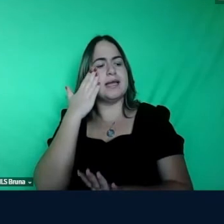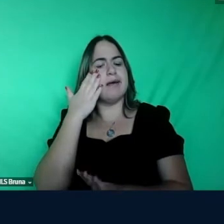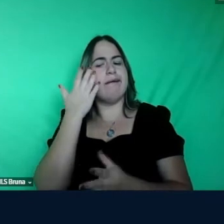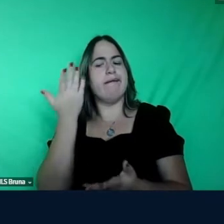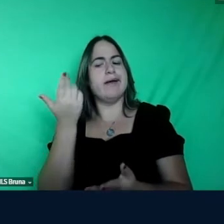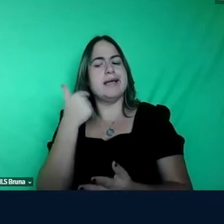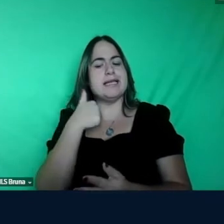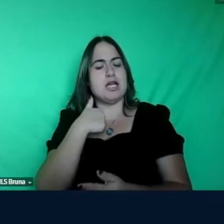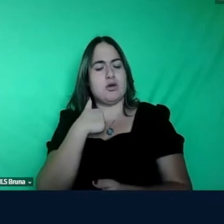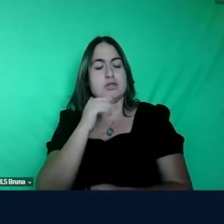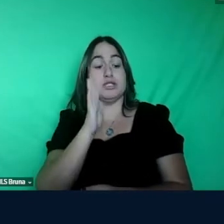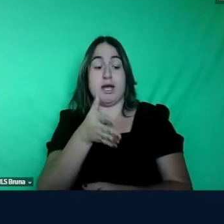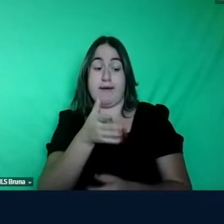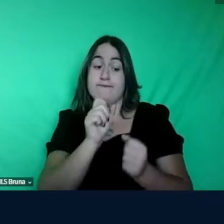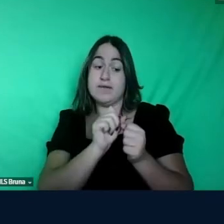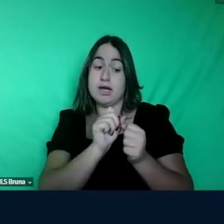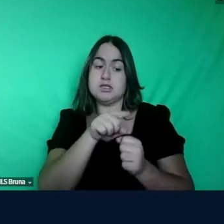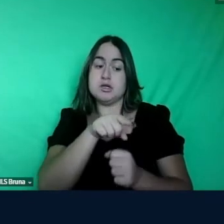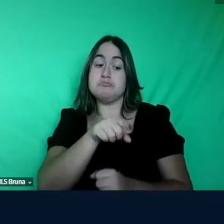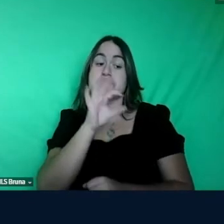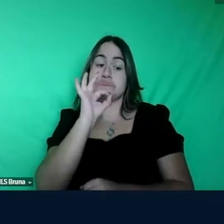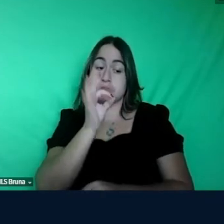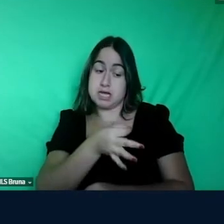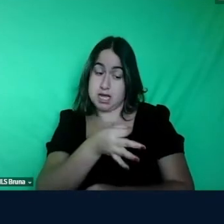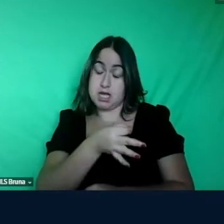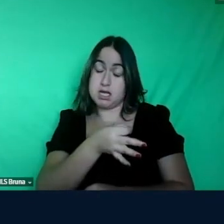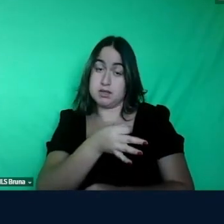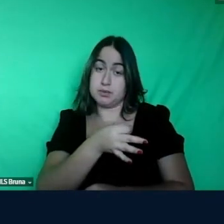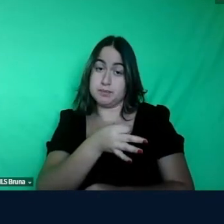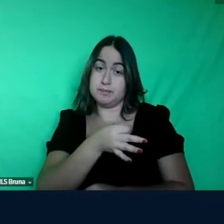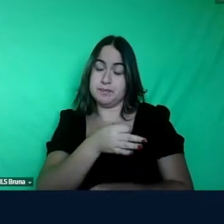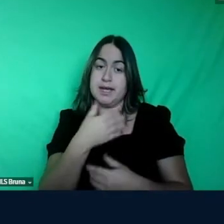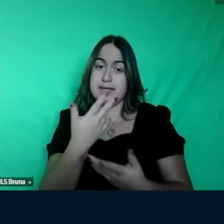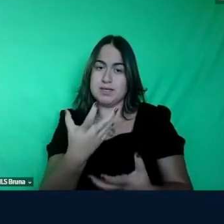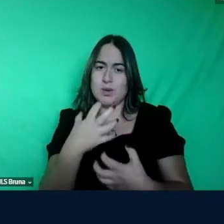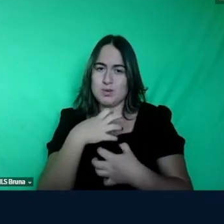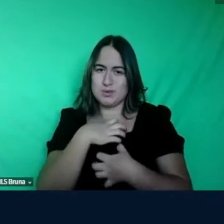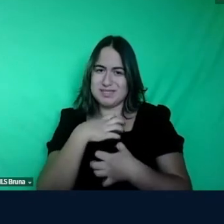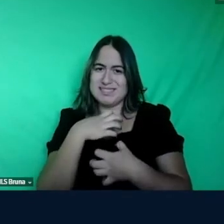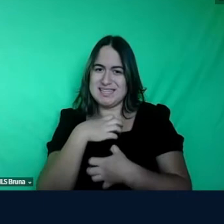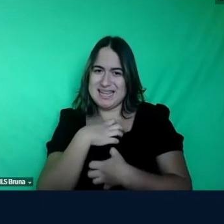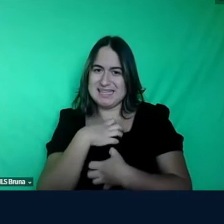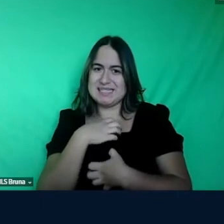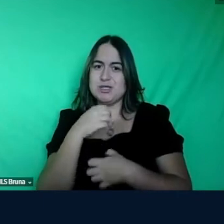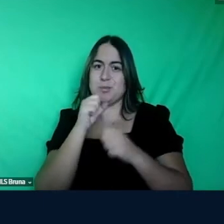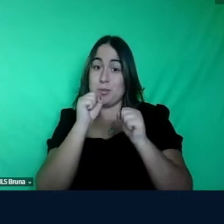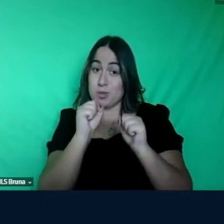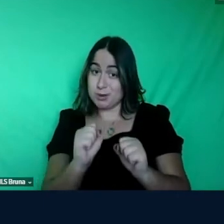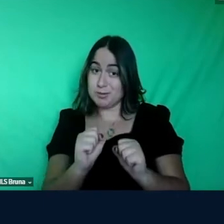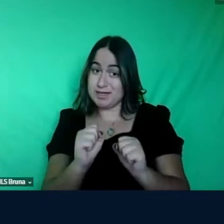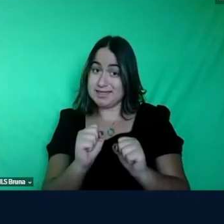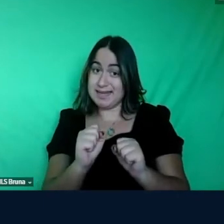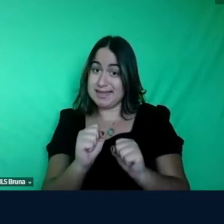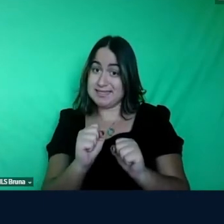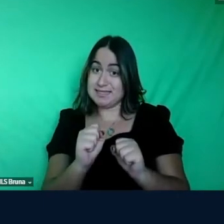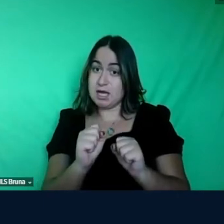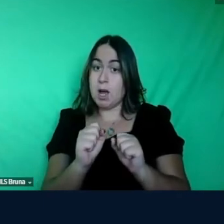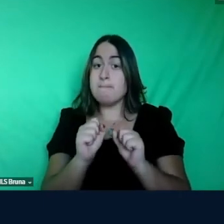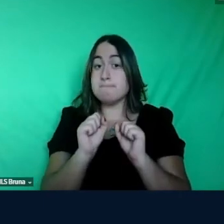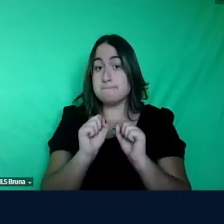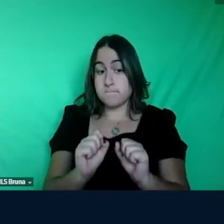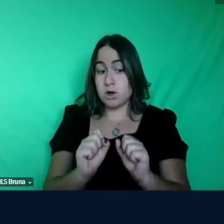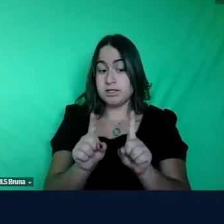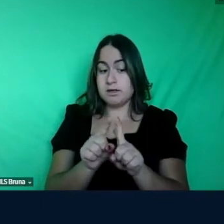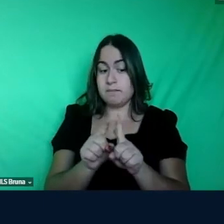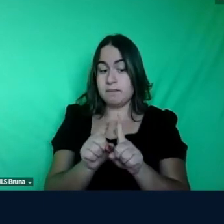faz e dá certo né então esse senso de plausibilidade poderista ser relacionado a